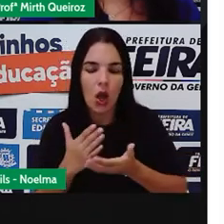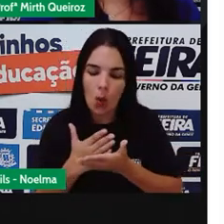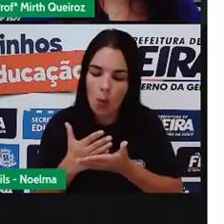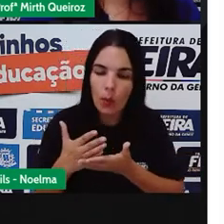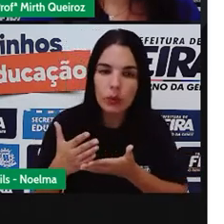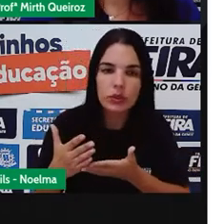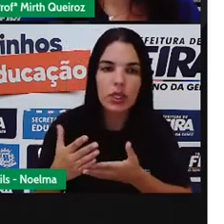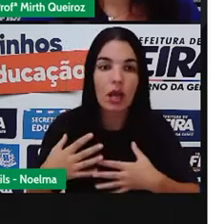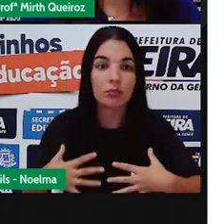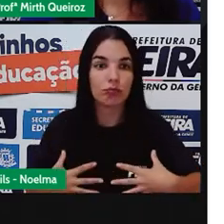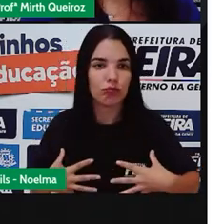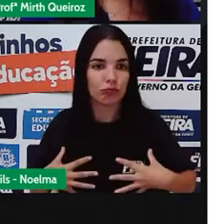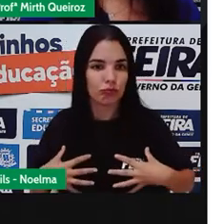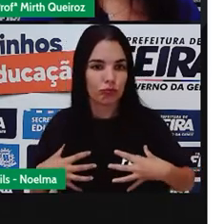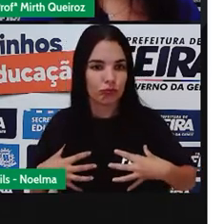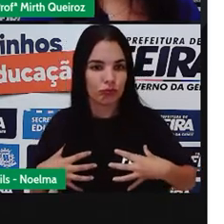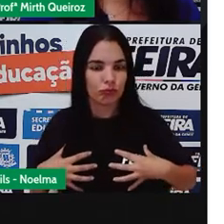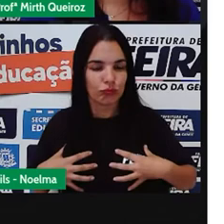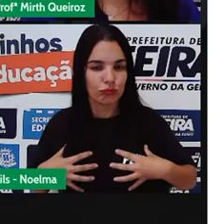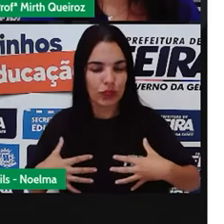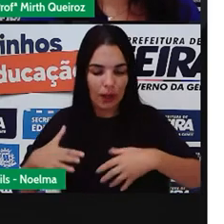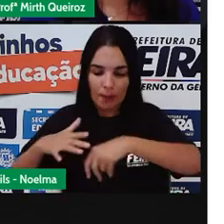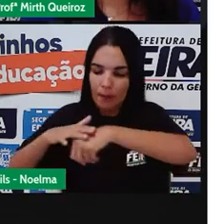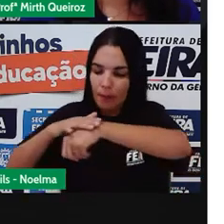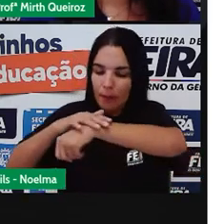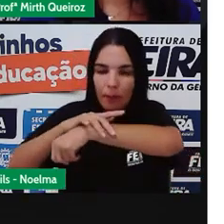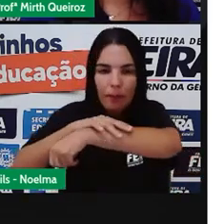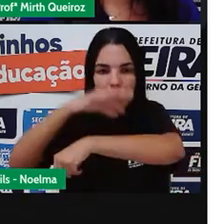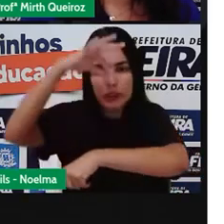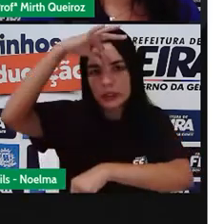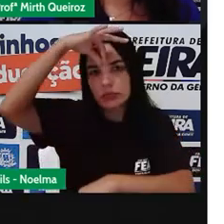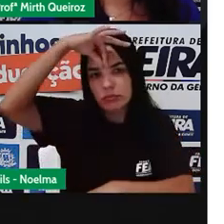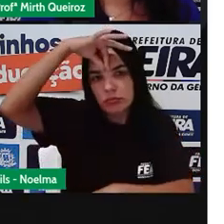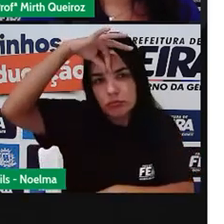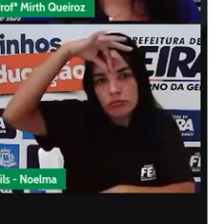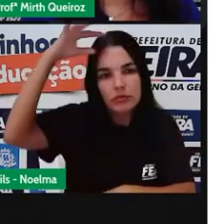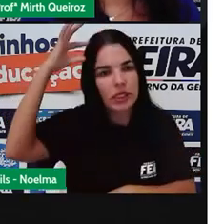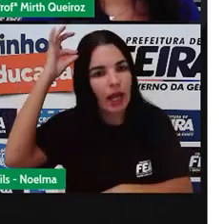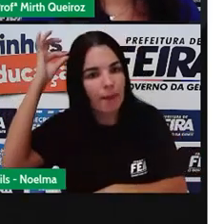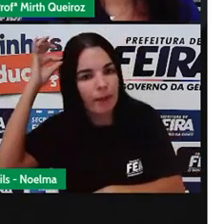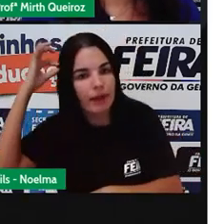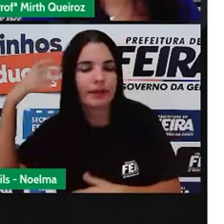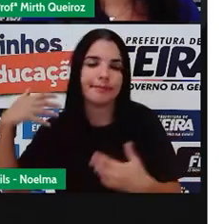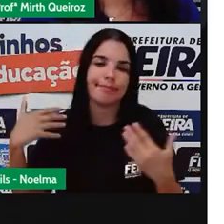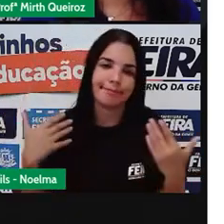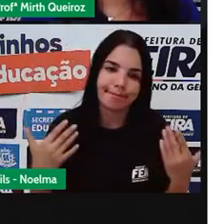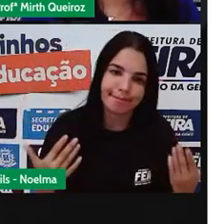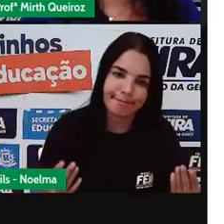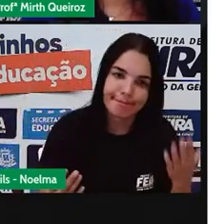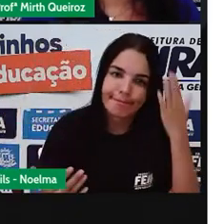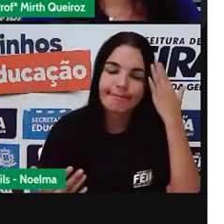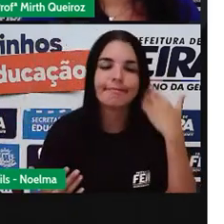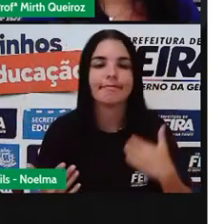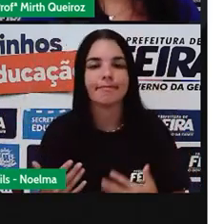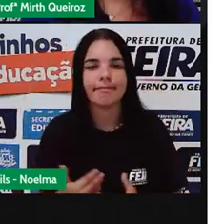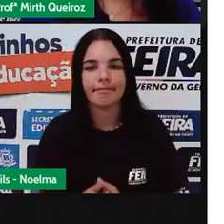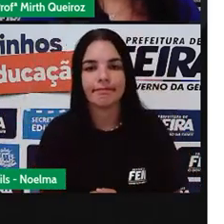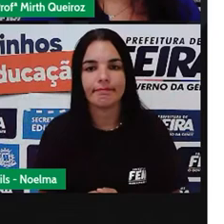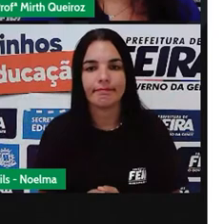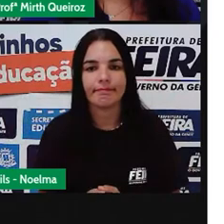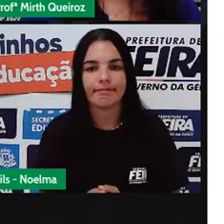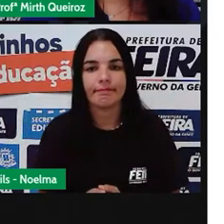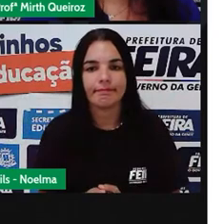do desenvolvimento dos seios, pelos pulpos, né? Seria os pulbianos, né? Não, já nas partes genitais.